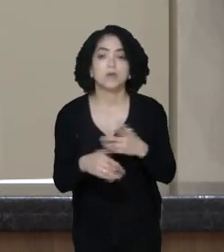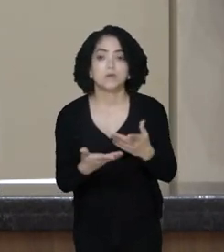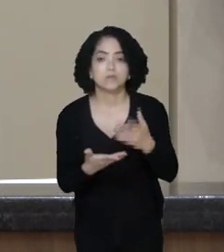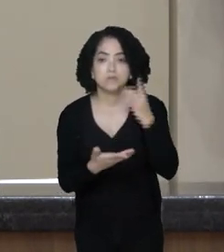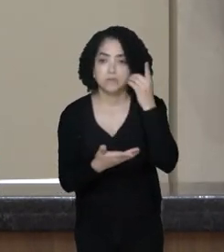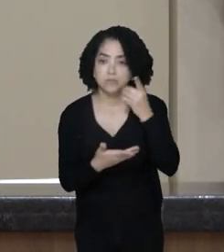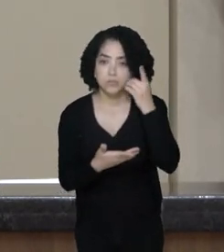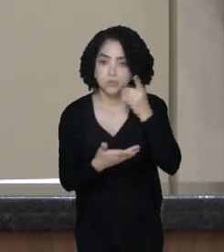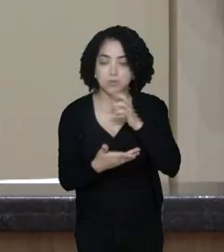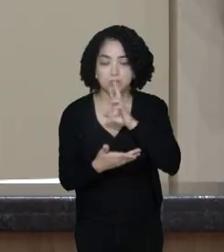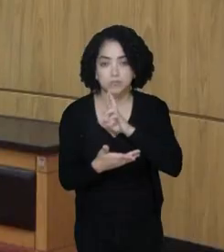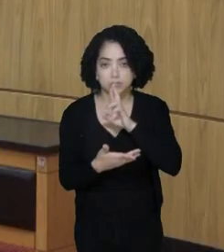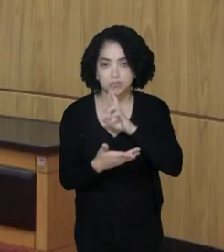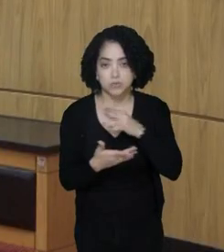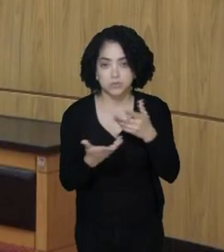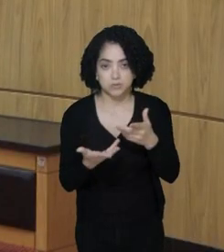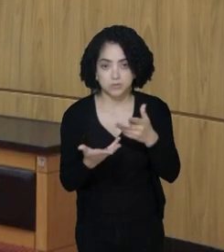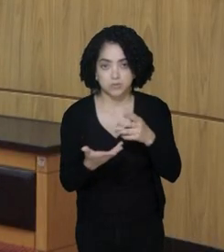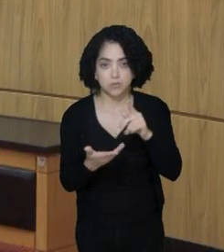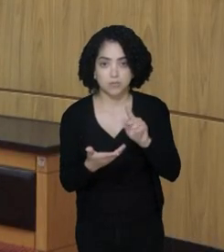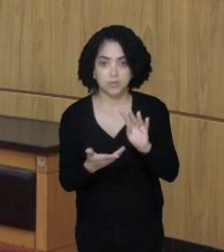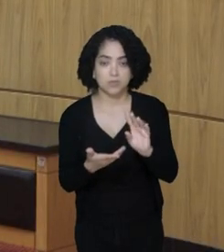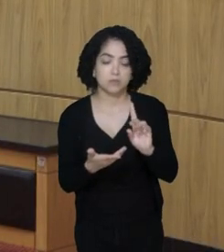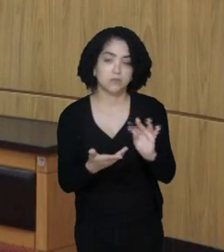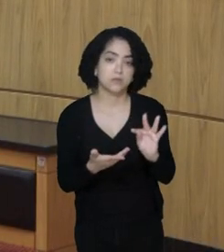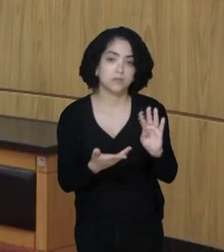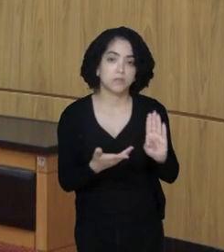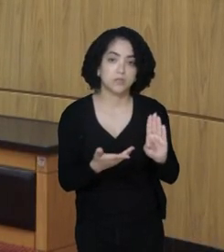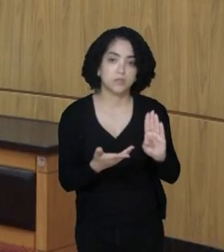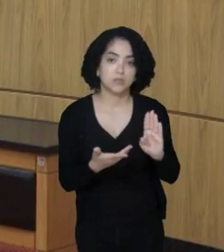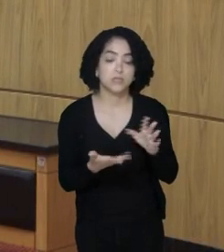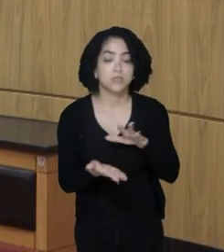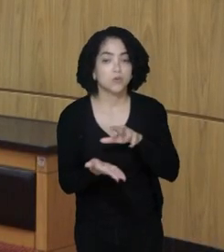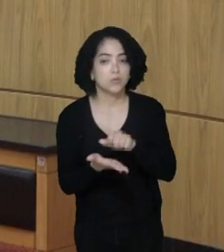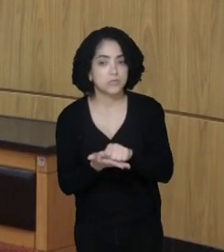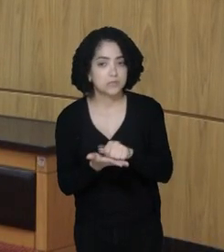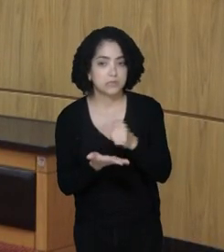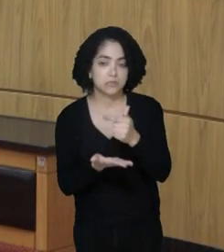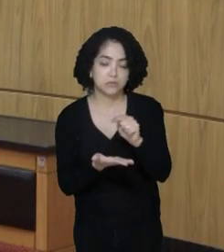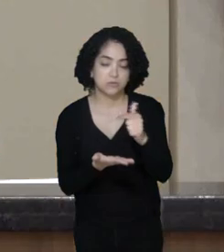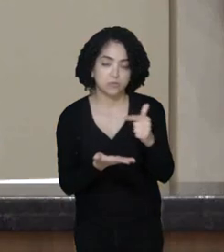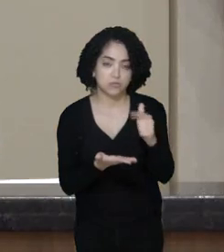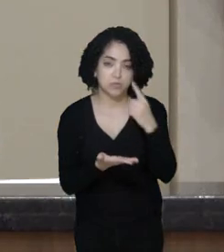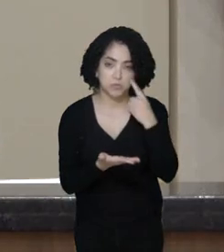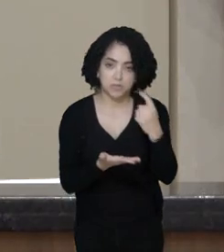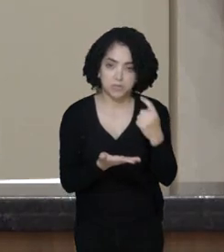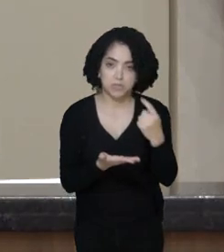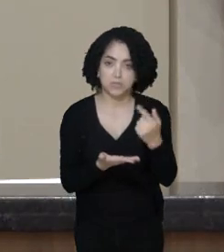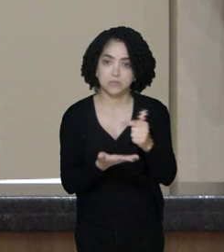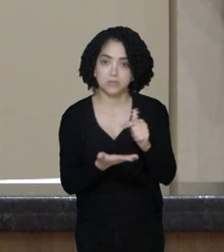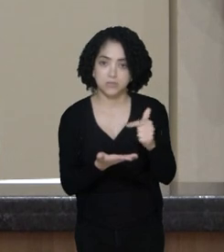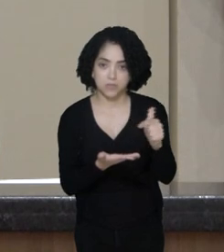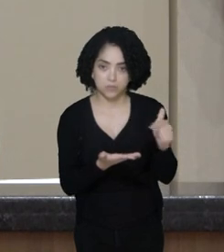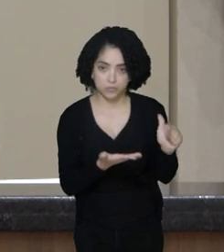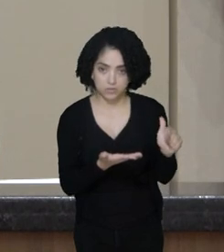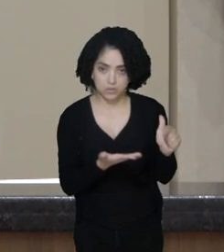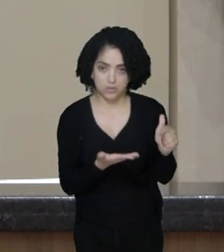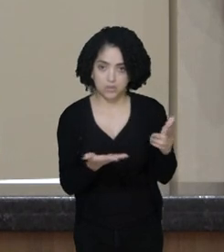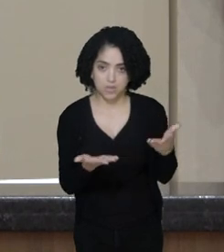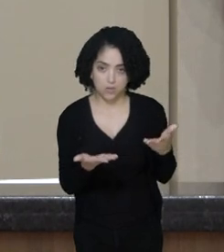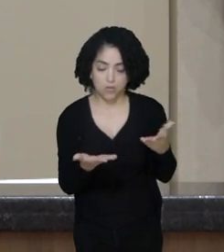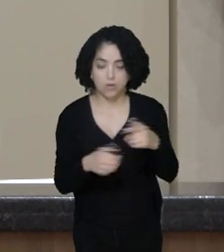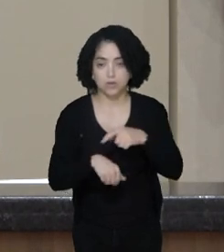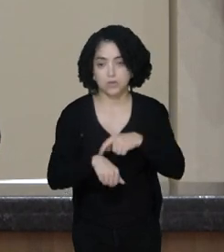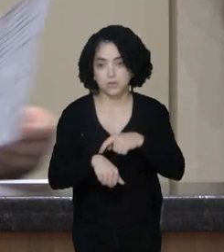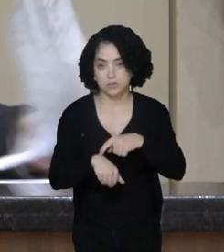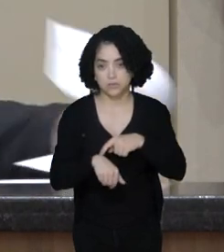Rodrigo Minodo, que eu vou usar o tempo do PTB, não. Então, não havendo interesse das bancadas na utilização do